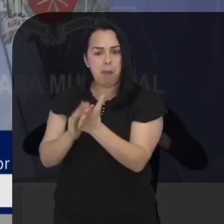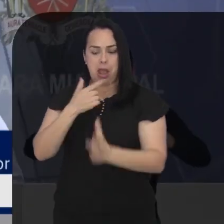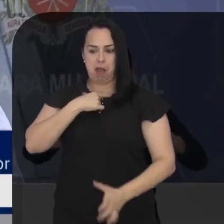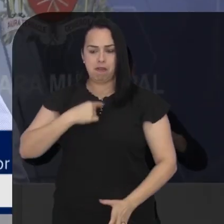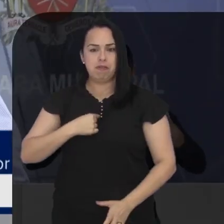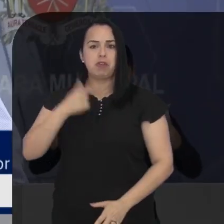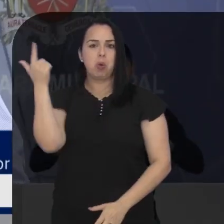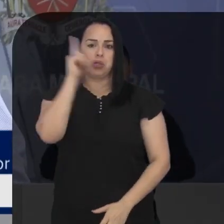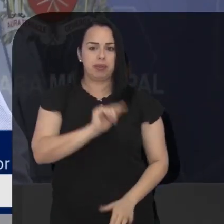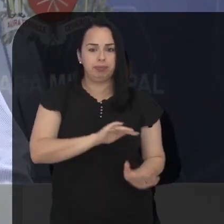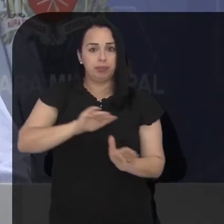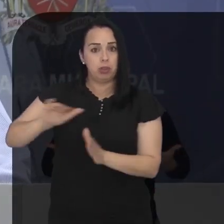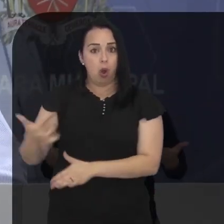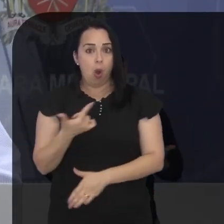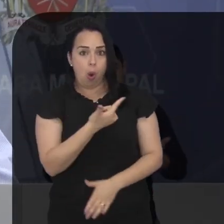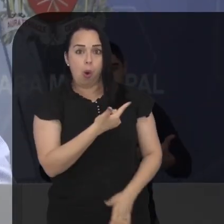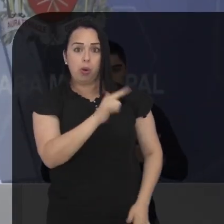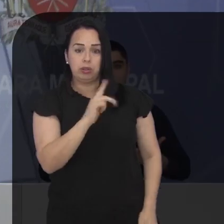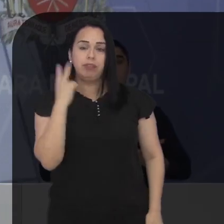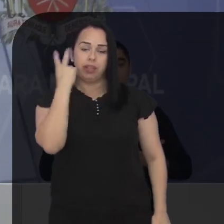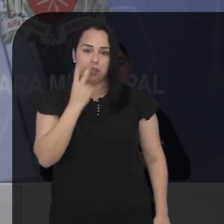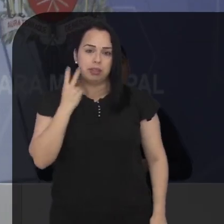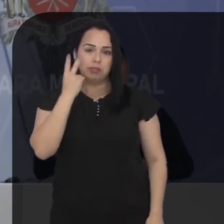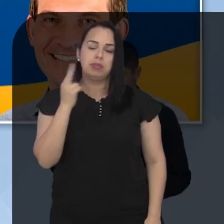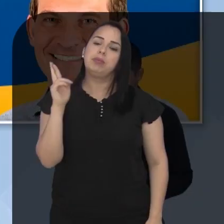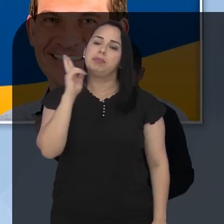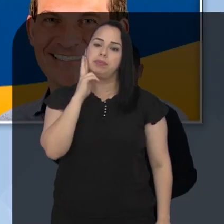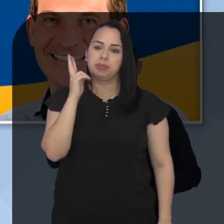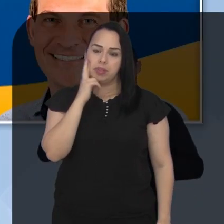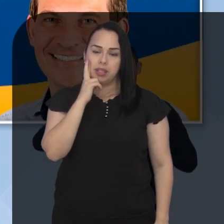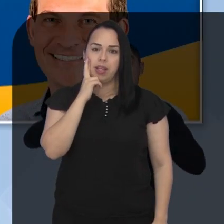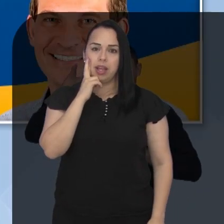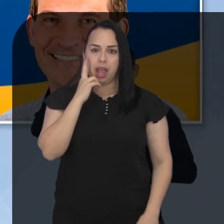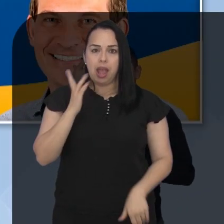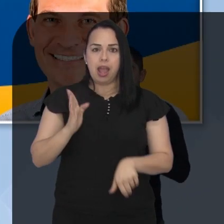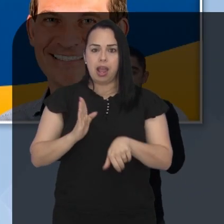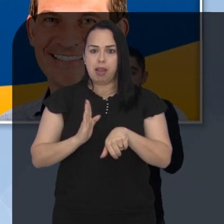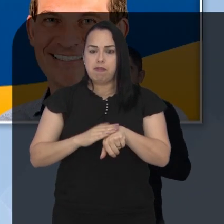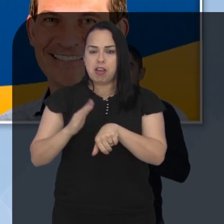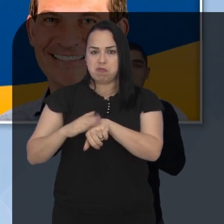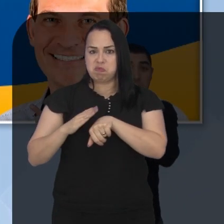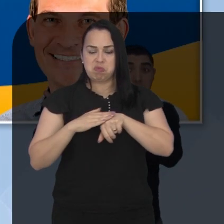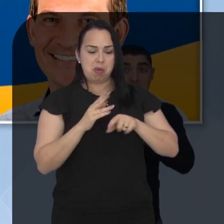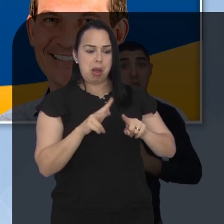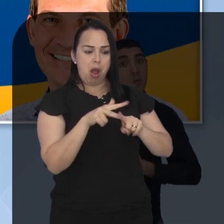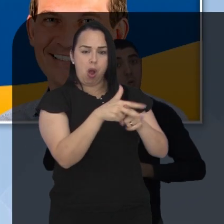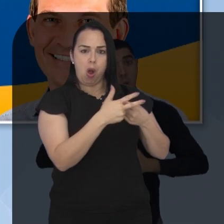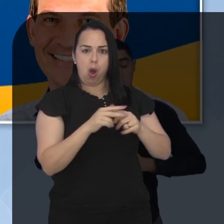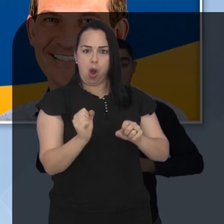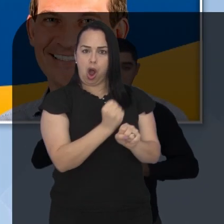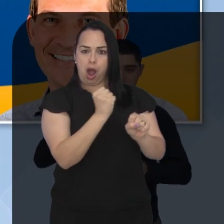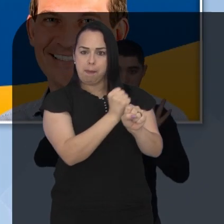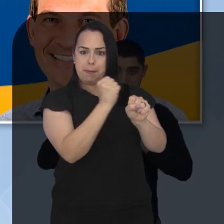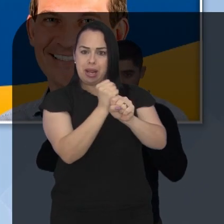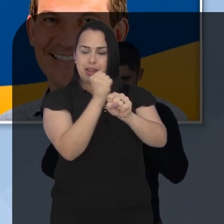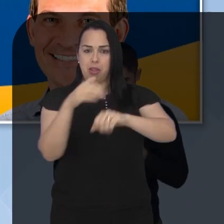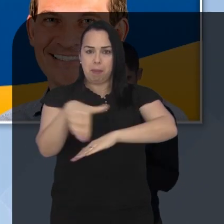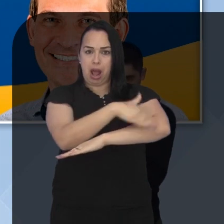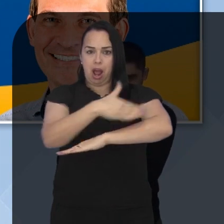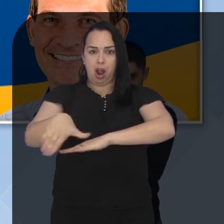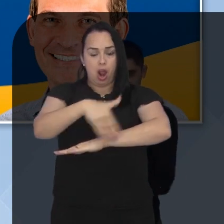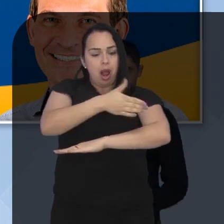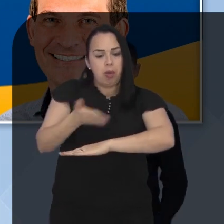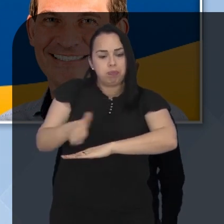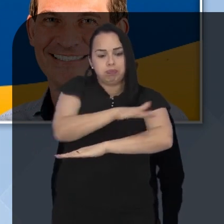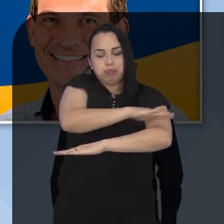Outro parlamentar a usar a tribuna foi o vereador Renato Santiago. Ele destacou a realização de uma obra que pavimentou uma avenida na cidade,